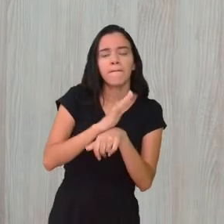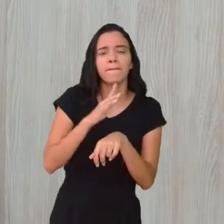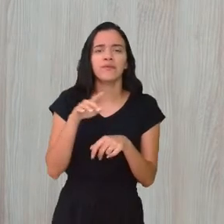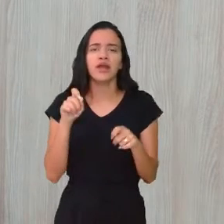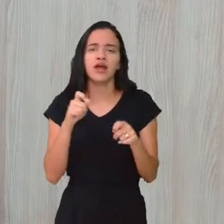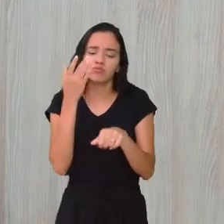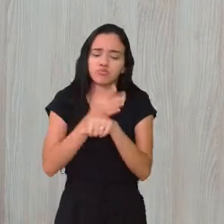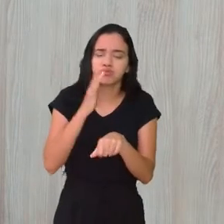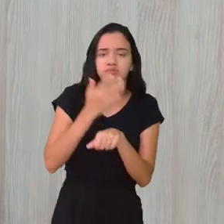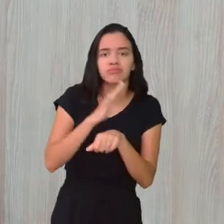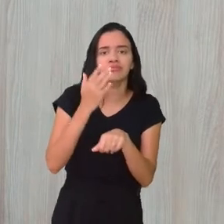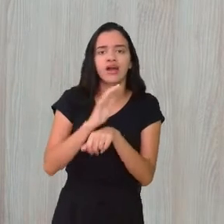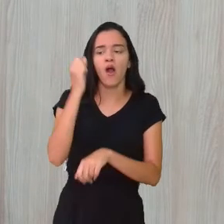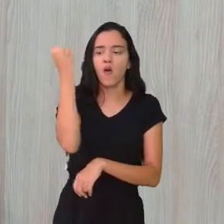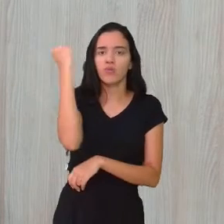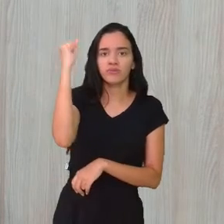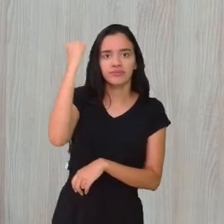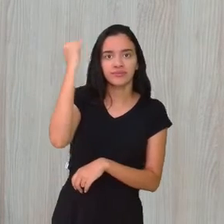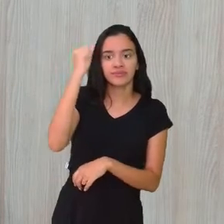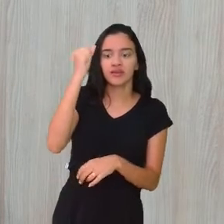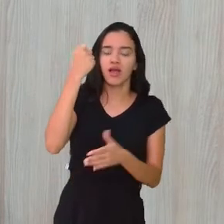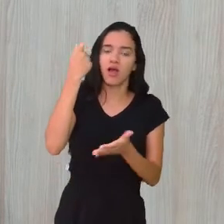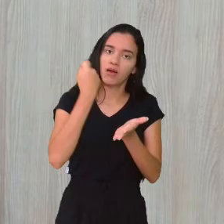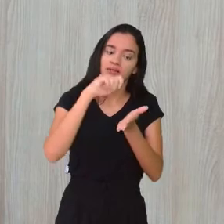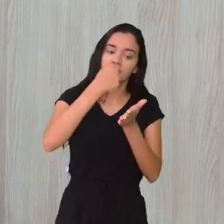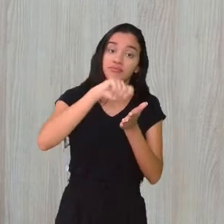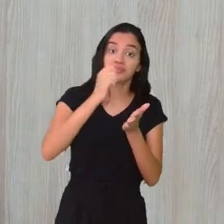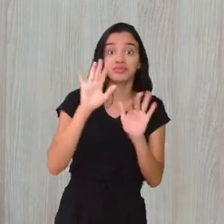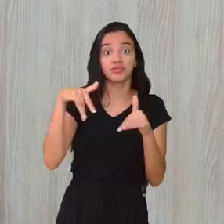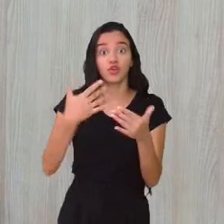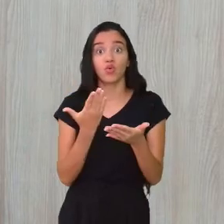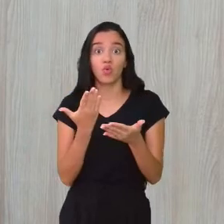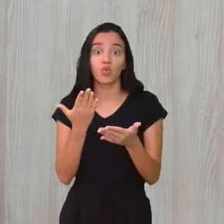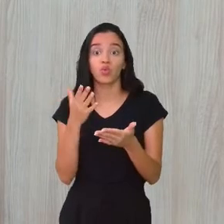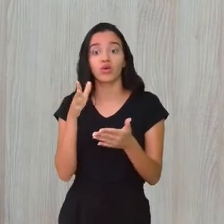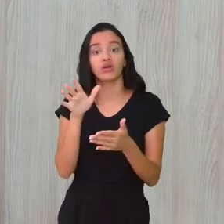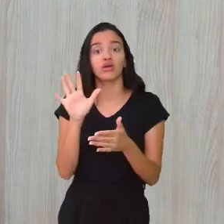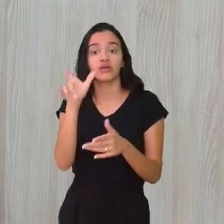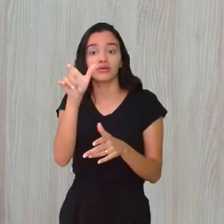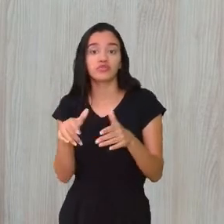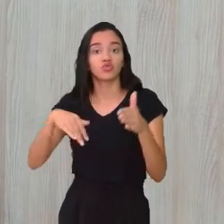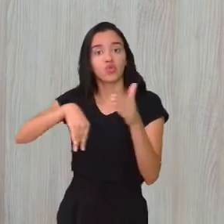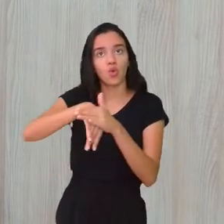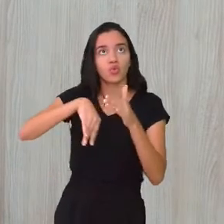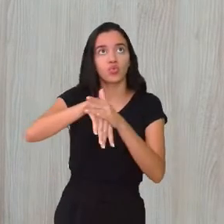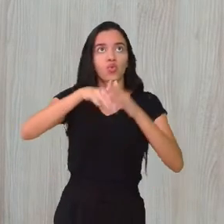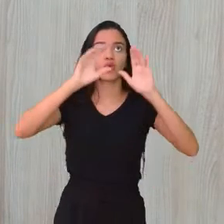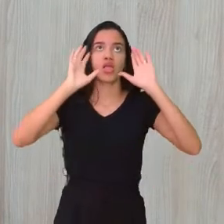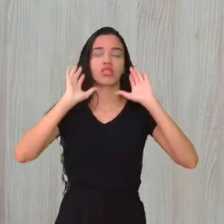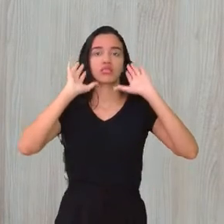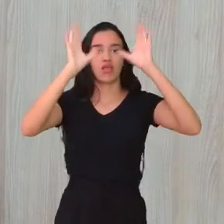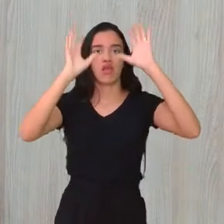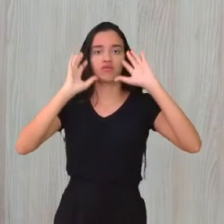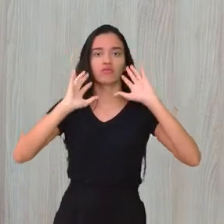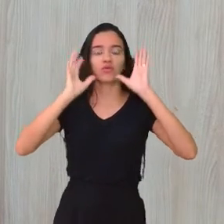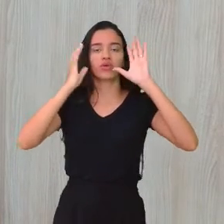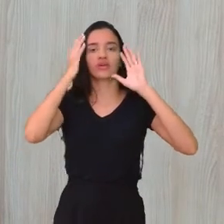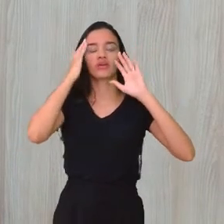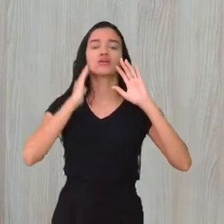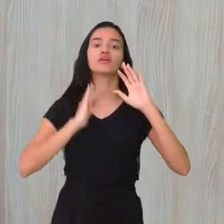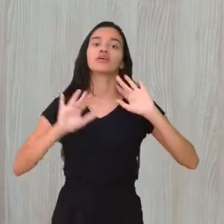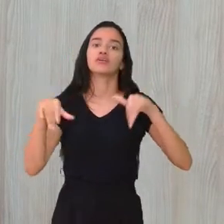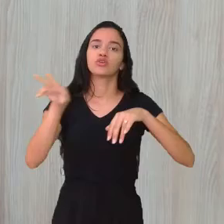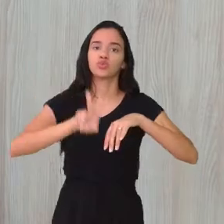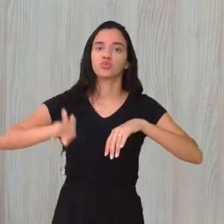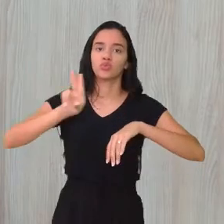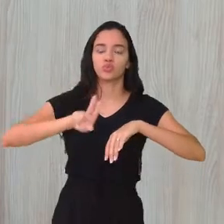exercícios com o braço direito, né? Então, jogadores de handebol, de vôlei, por exemplo, que usam muito um lado